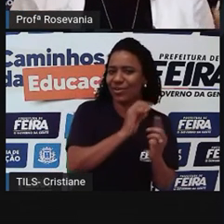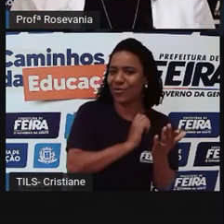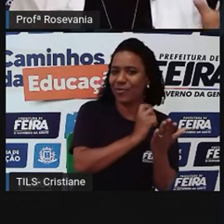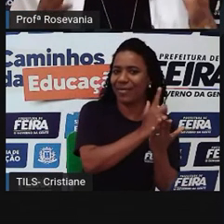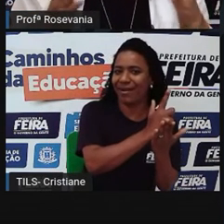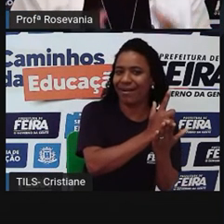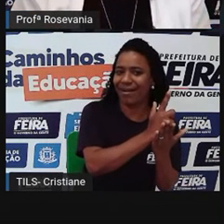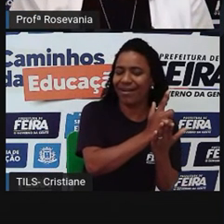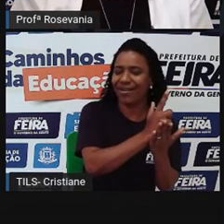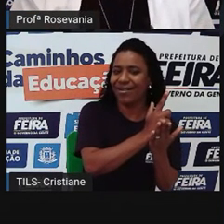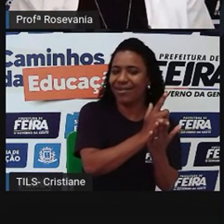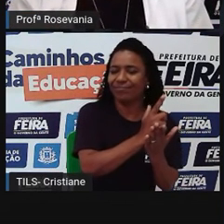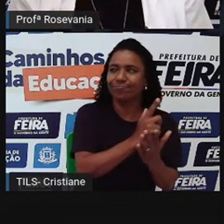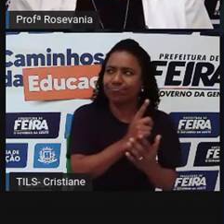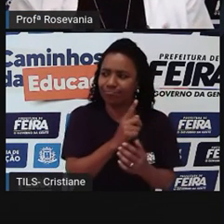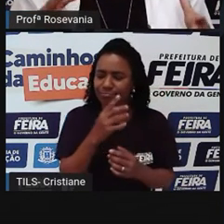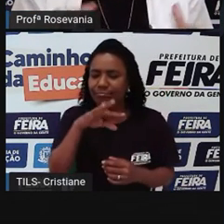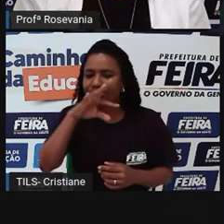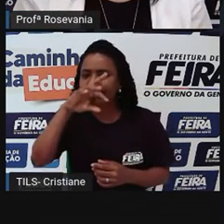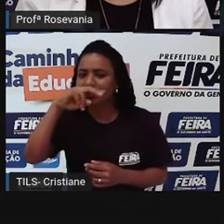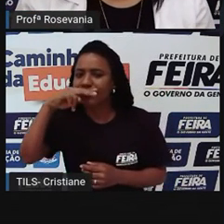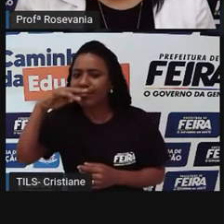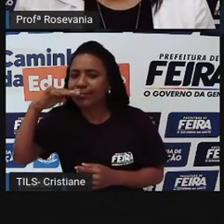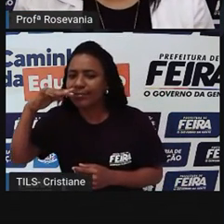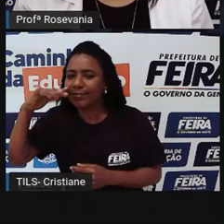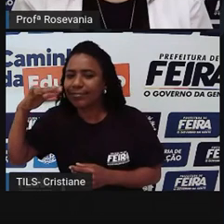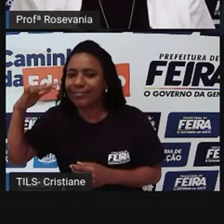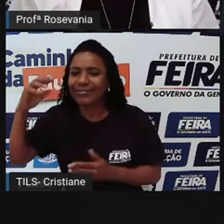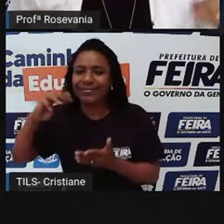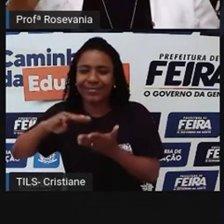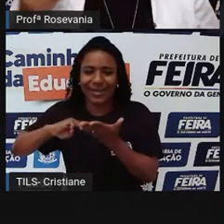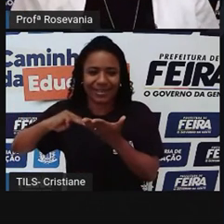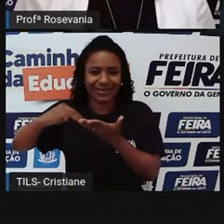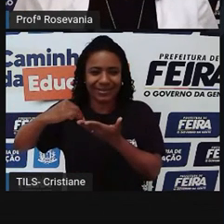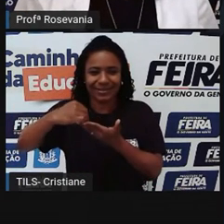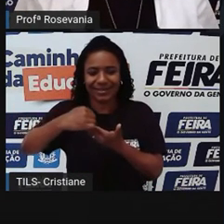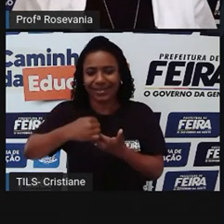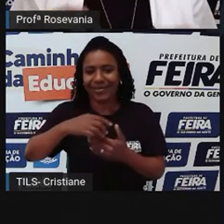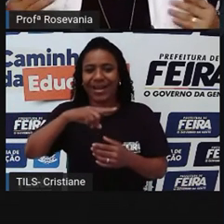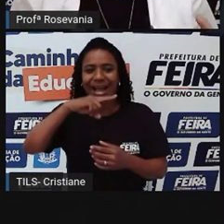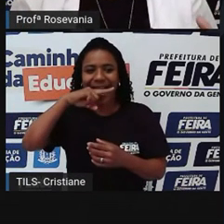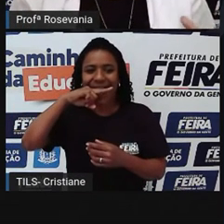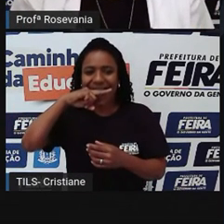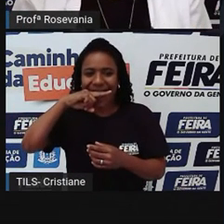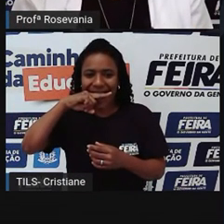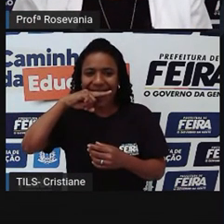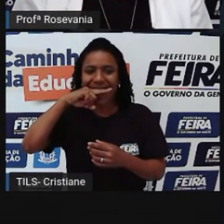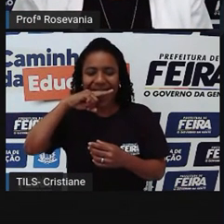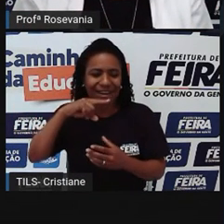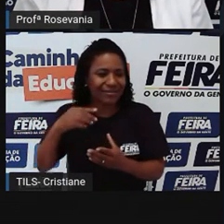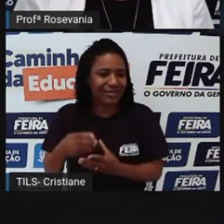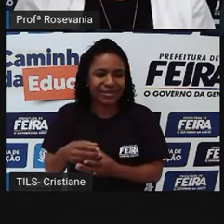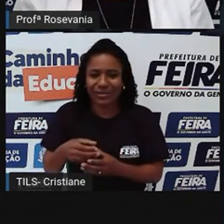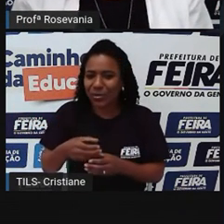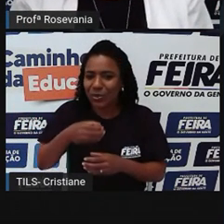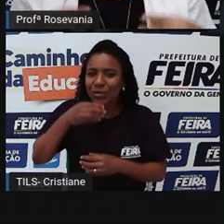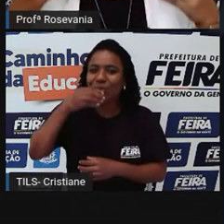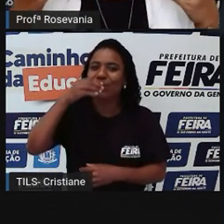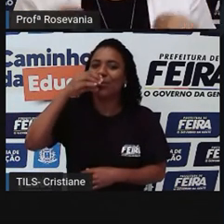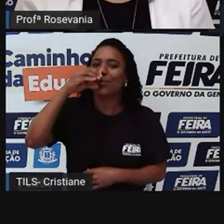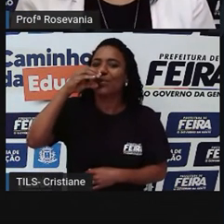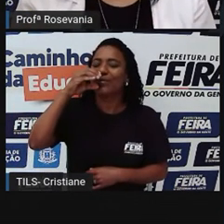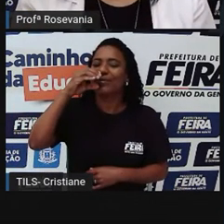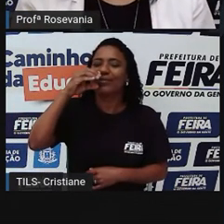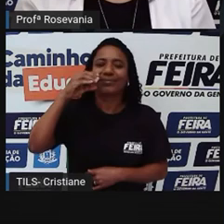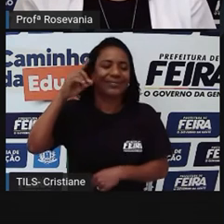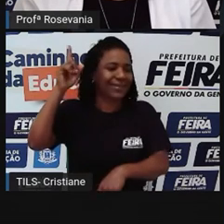de sentir aquele cheirinho de pastel frito na hora e ainda tomar com aquele caldinho de cana também